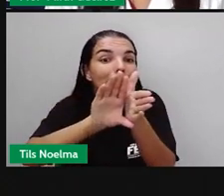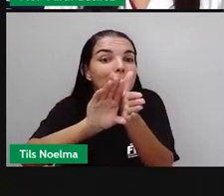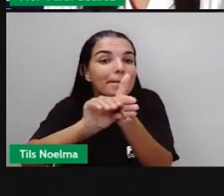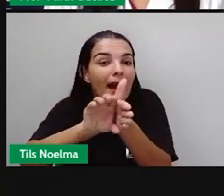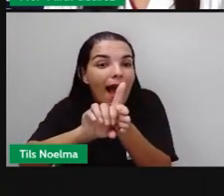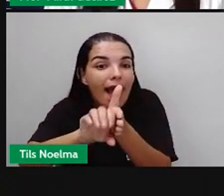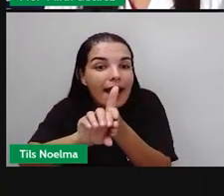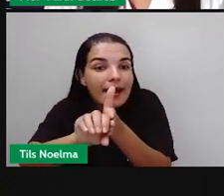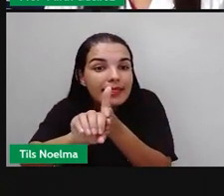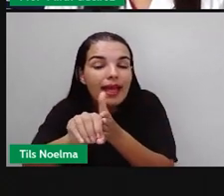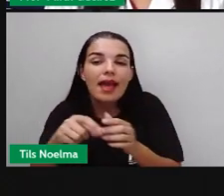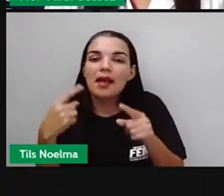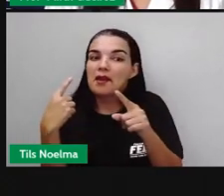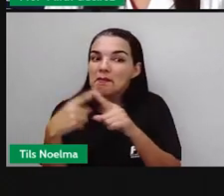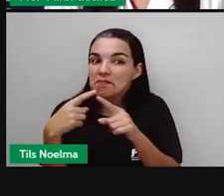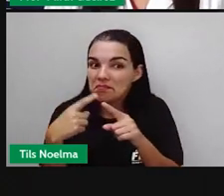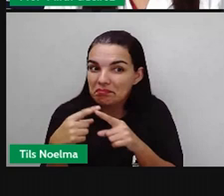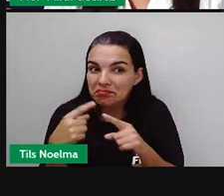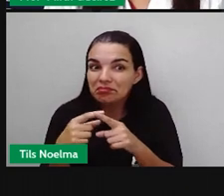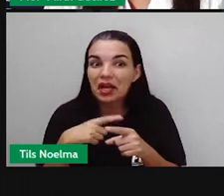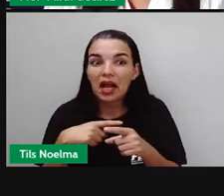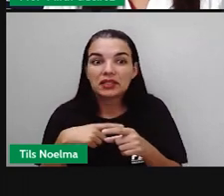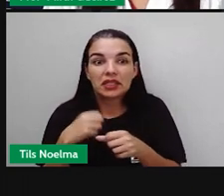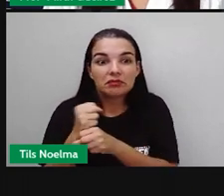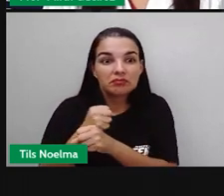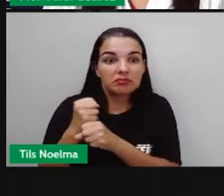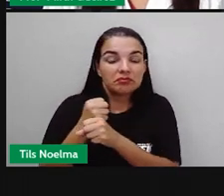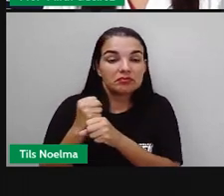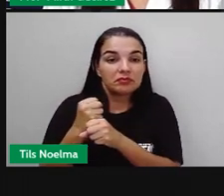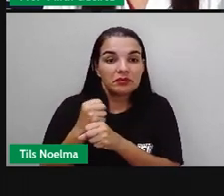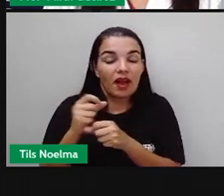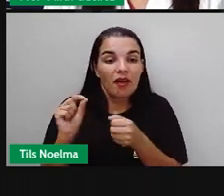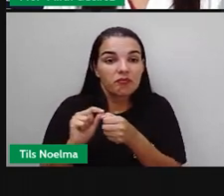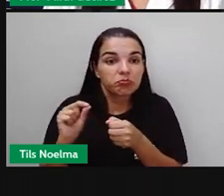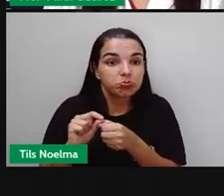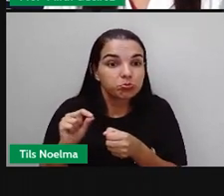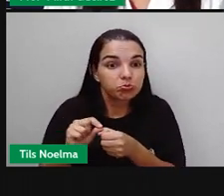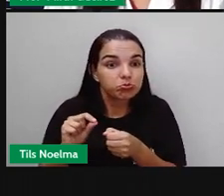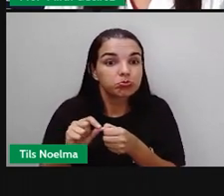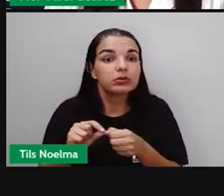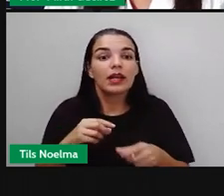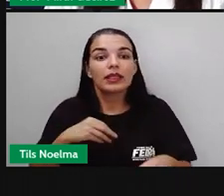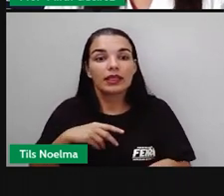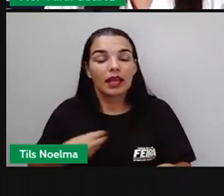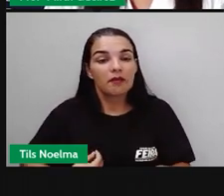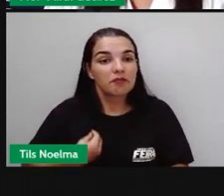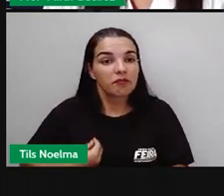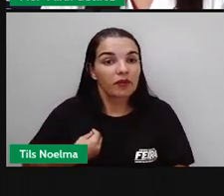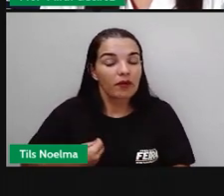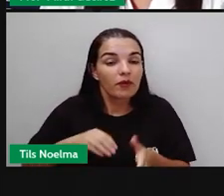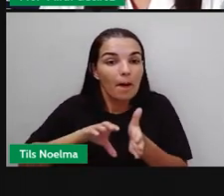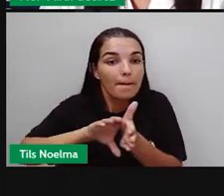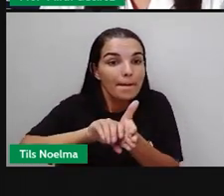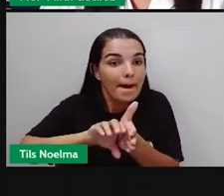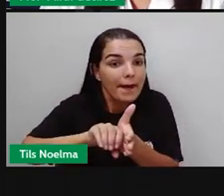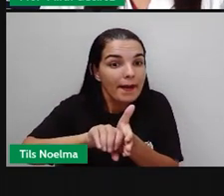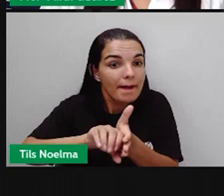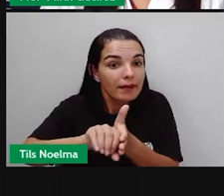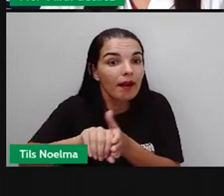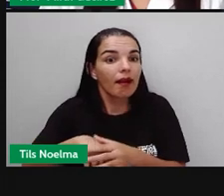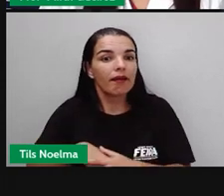produtos, esses alimentos, eles são produzidos tendo aí a presença de bactérias também?